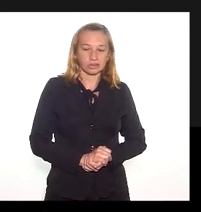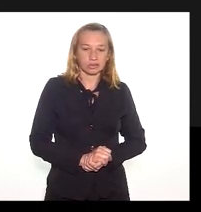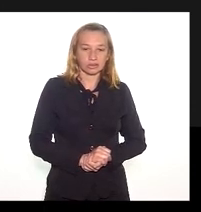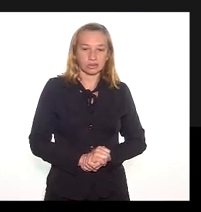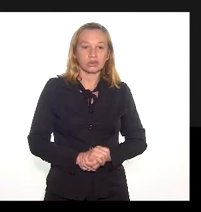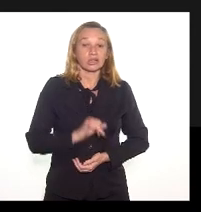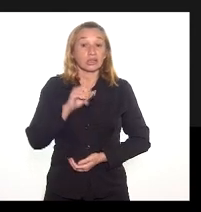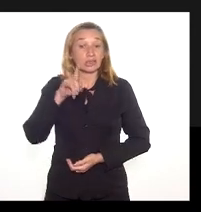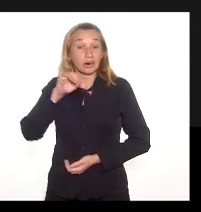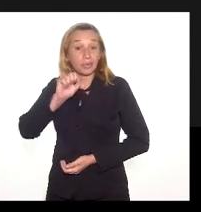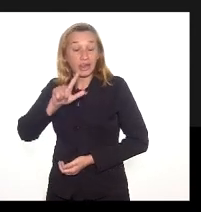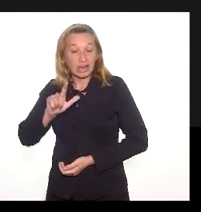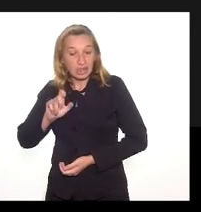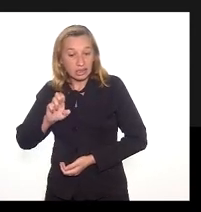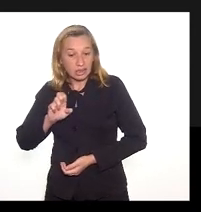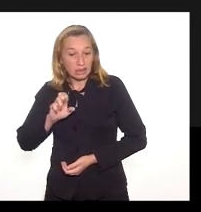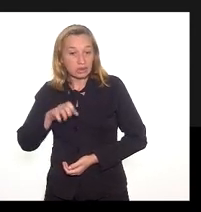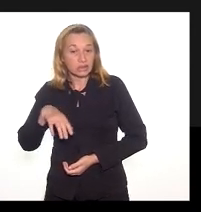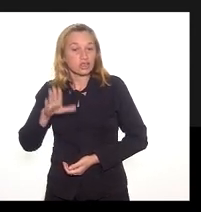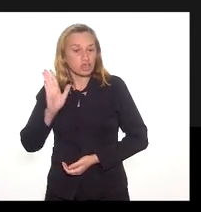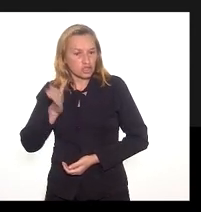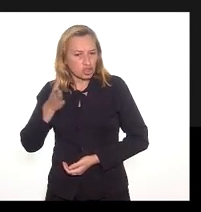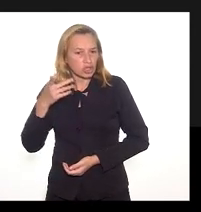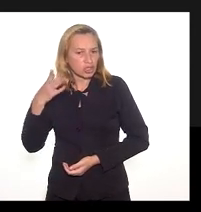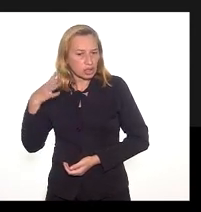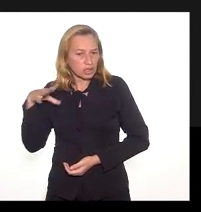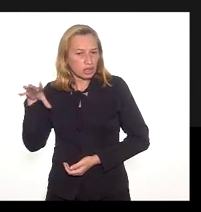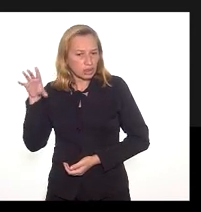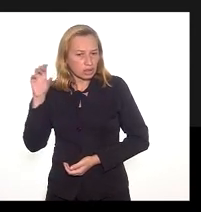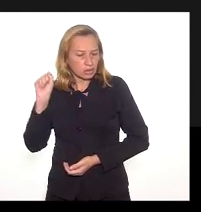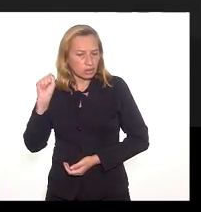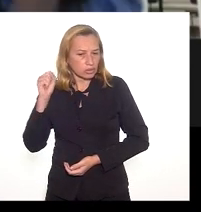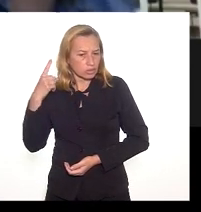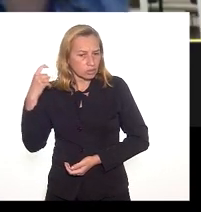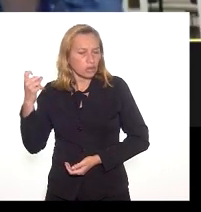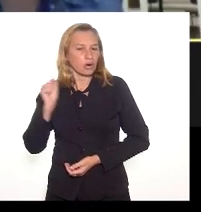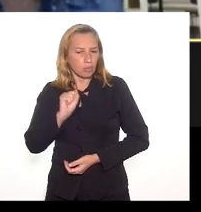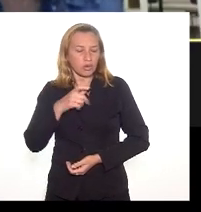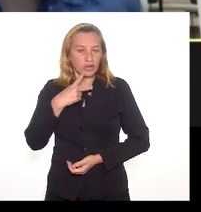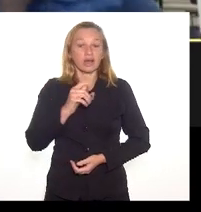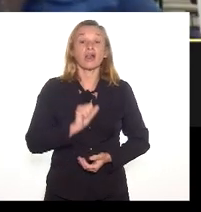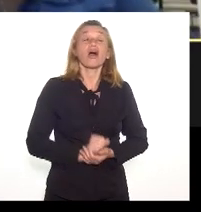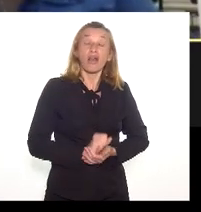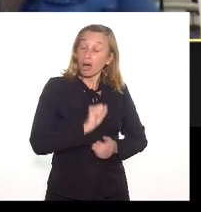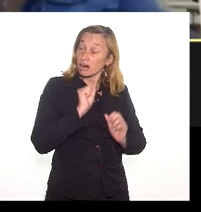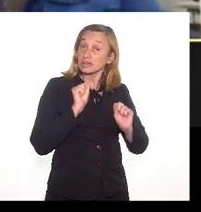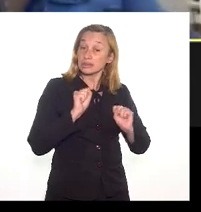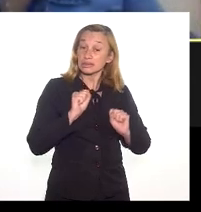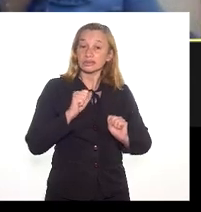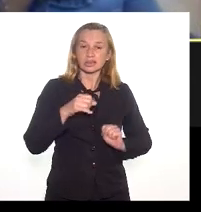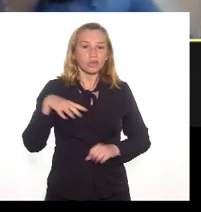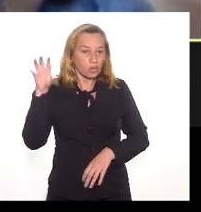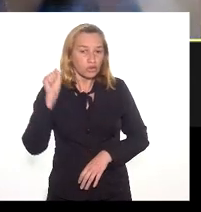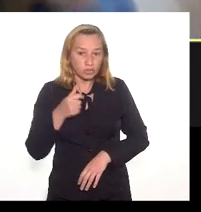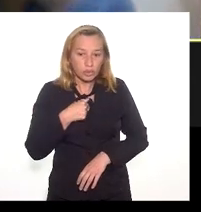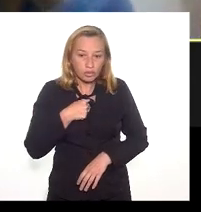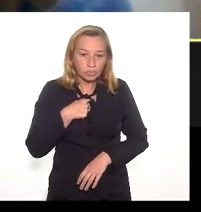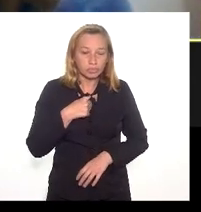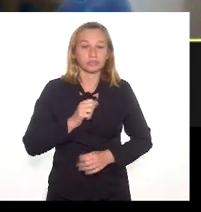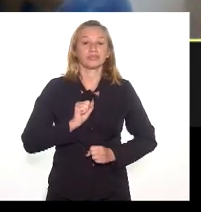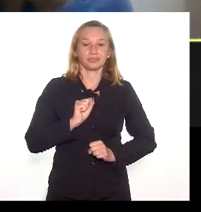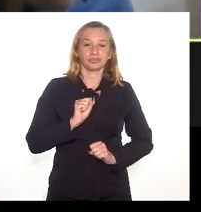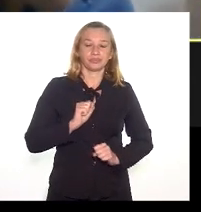Isabel Oliveira, já está com o áudio, já pode, já pode usar a palavra. Agora estou, estou me ouvindo? Por favor.